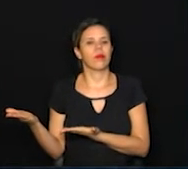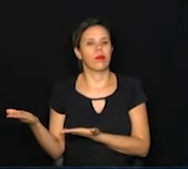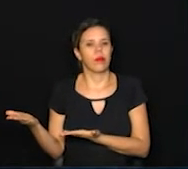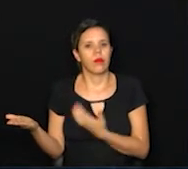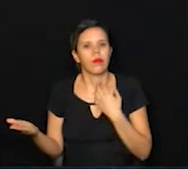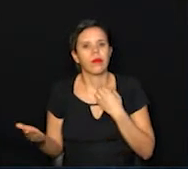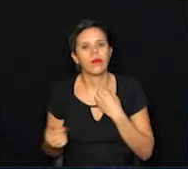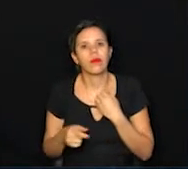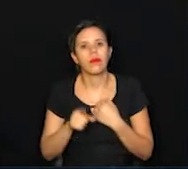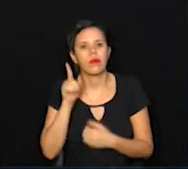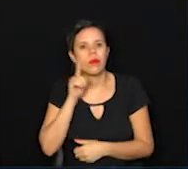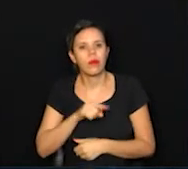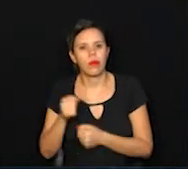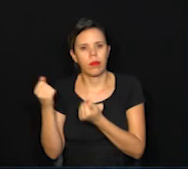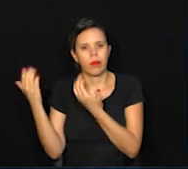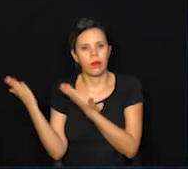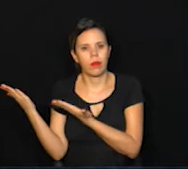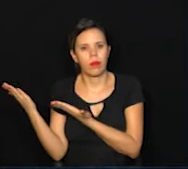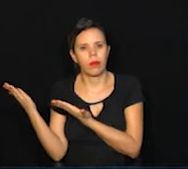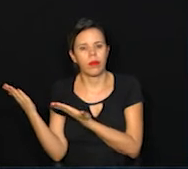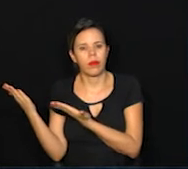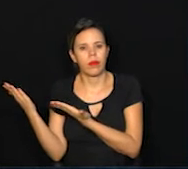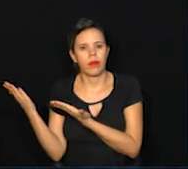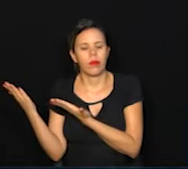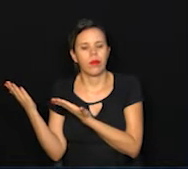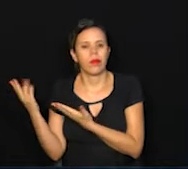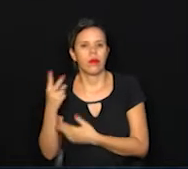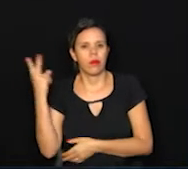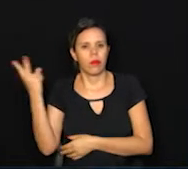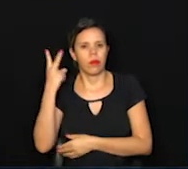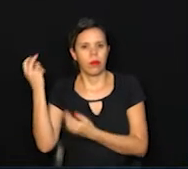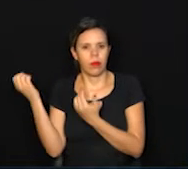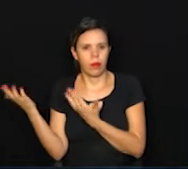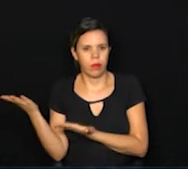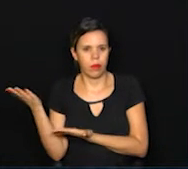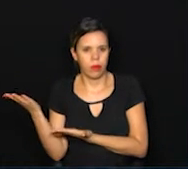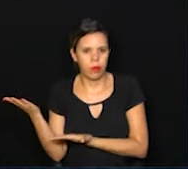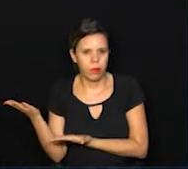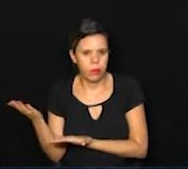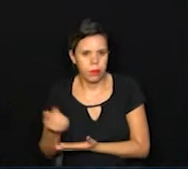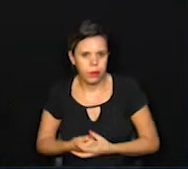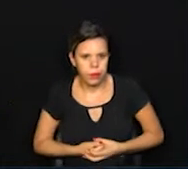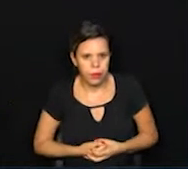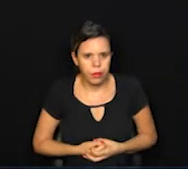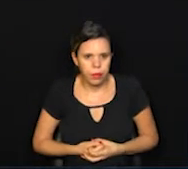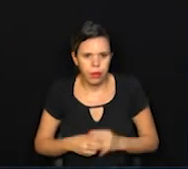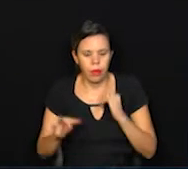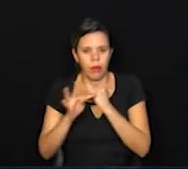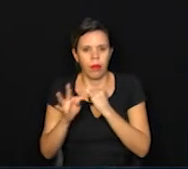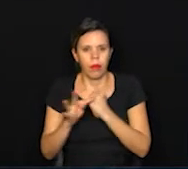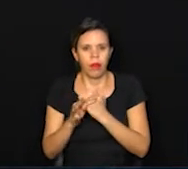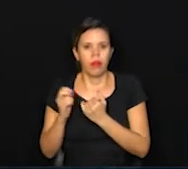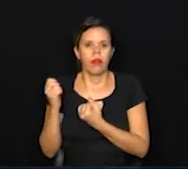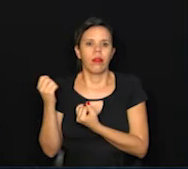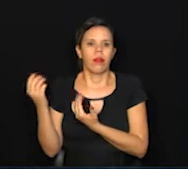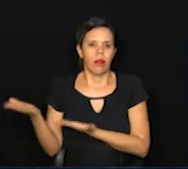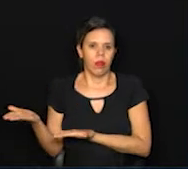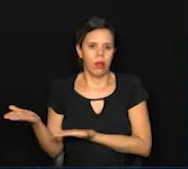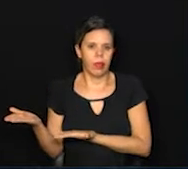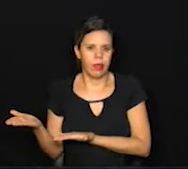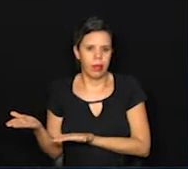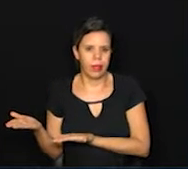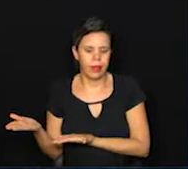411, Americana, 408, Valinhos, 379, Itatiba,